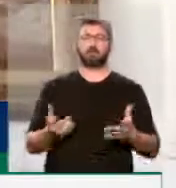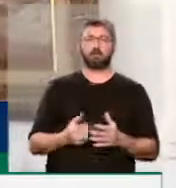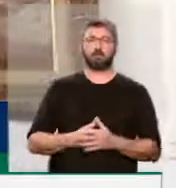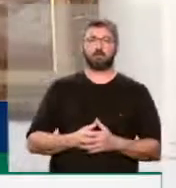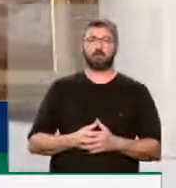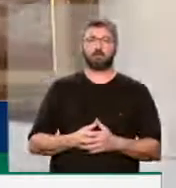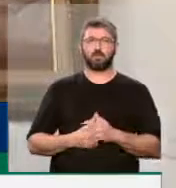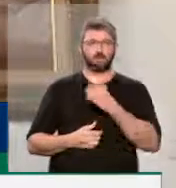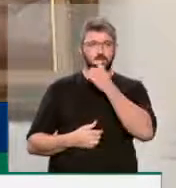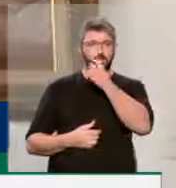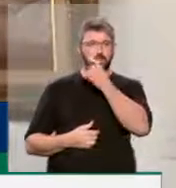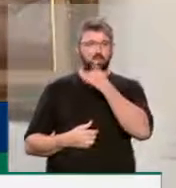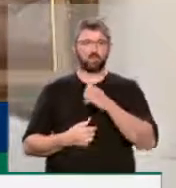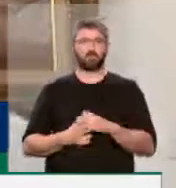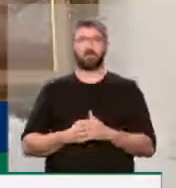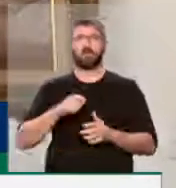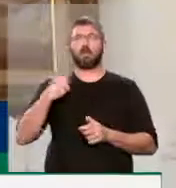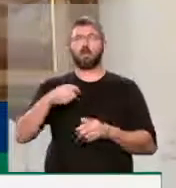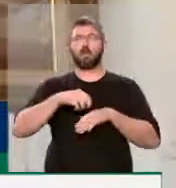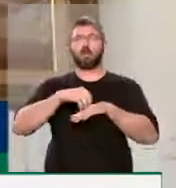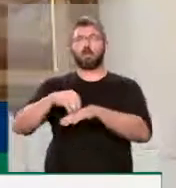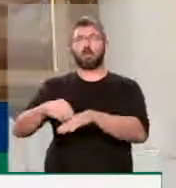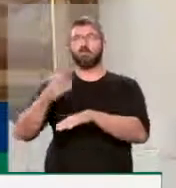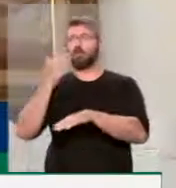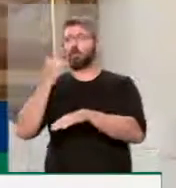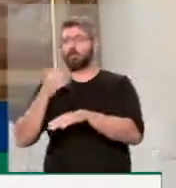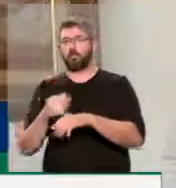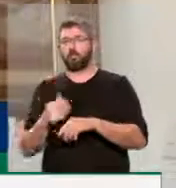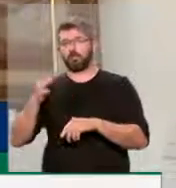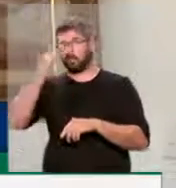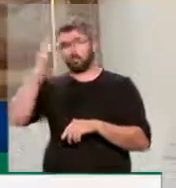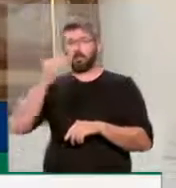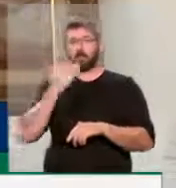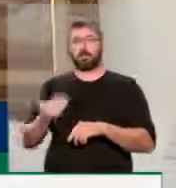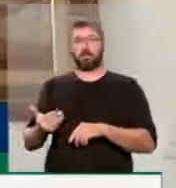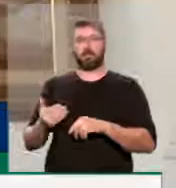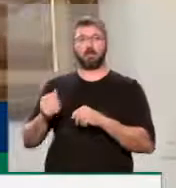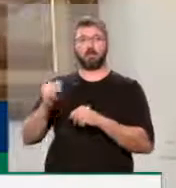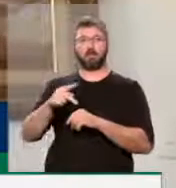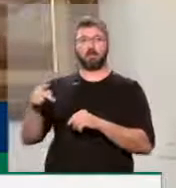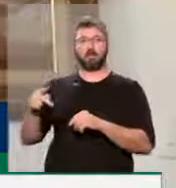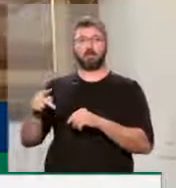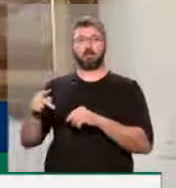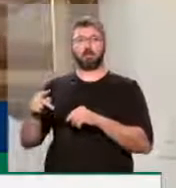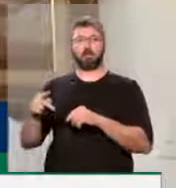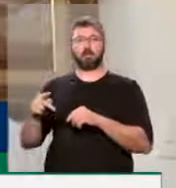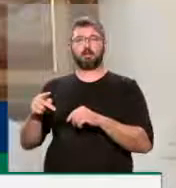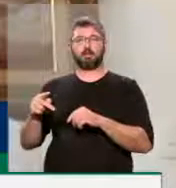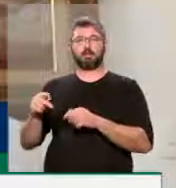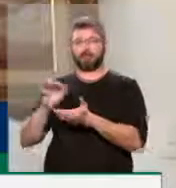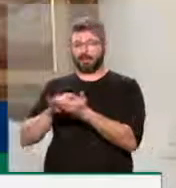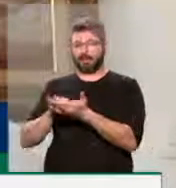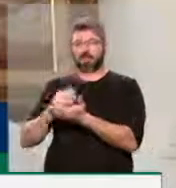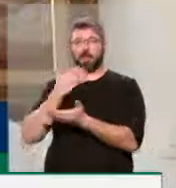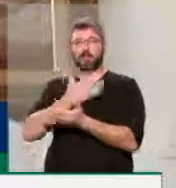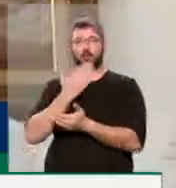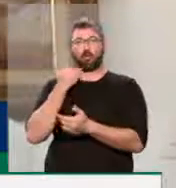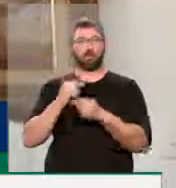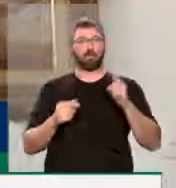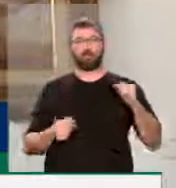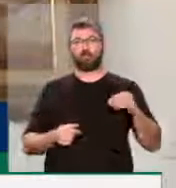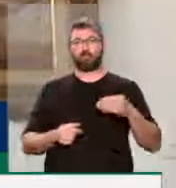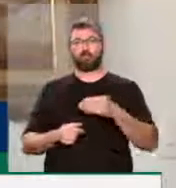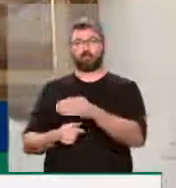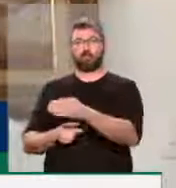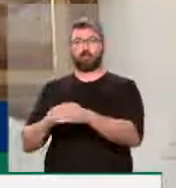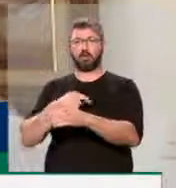aqueles que carregam a comida para os que pedem pelo aplicativo passem fome e sejam expostos a